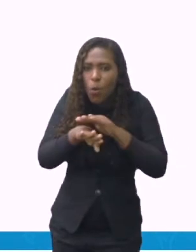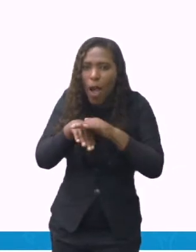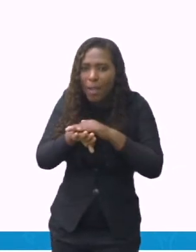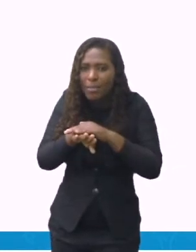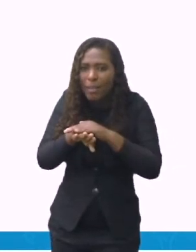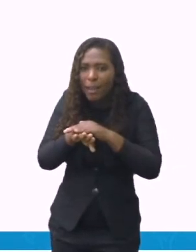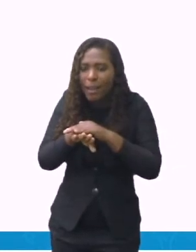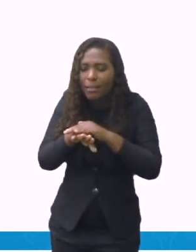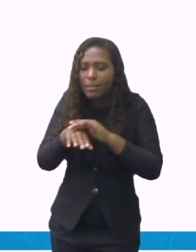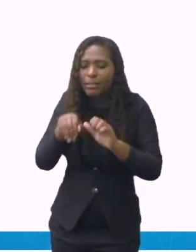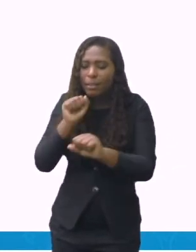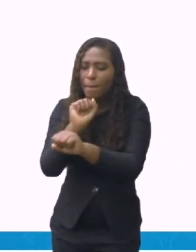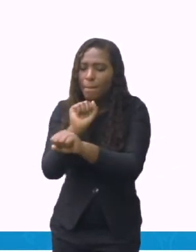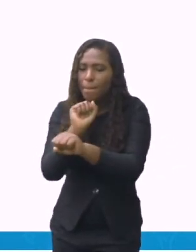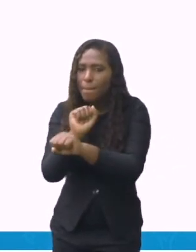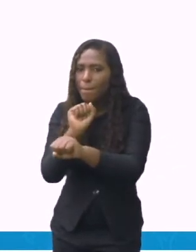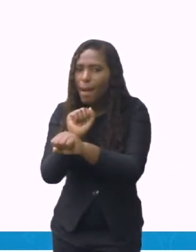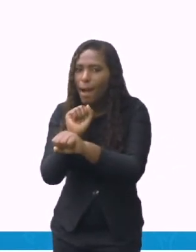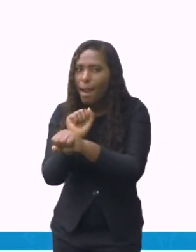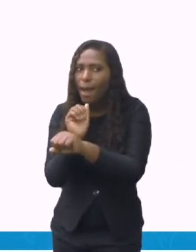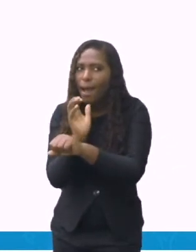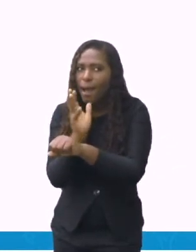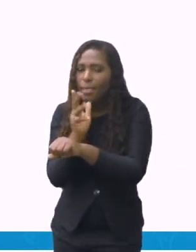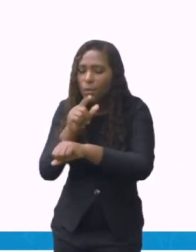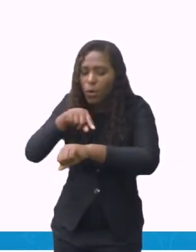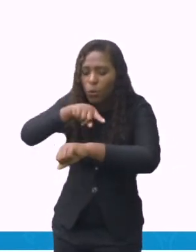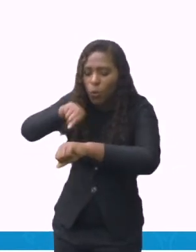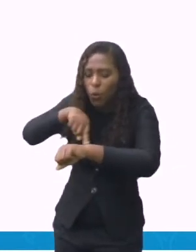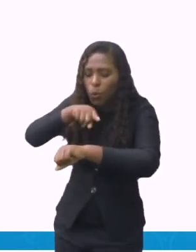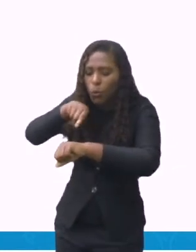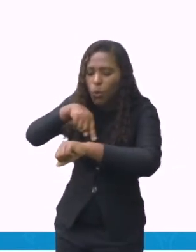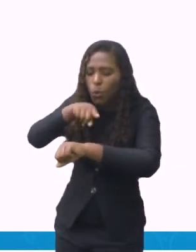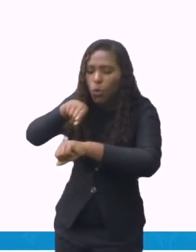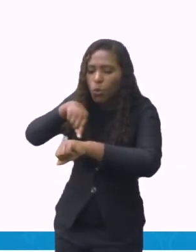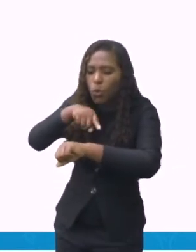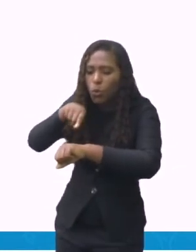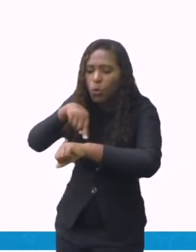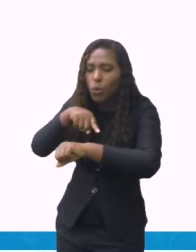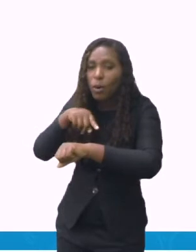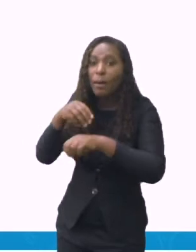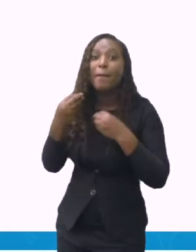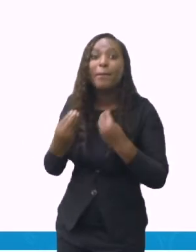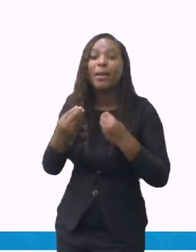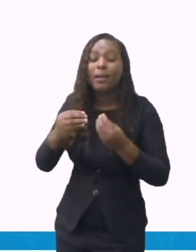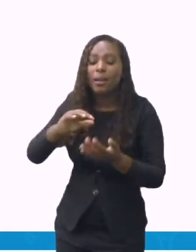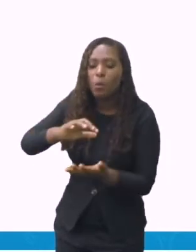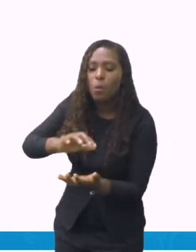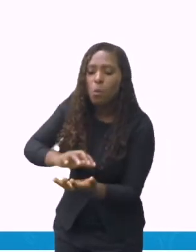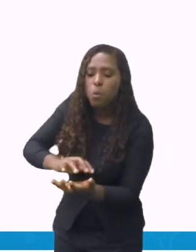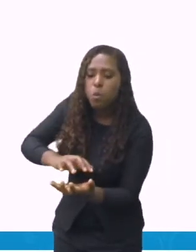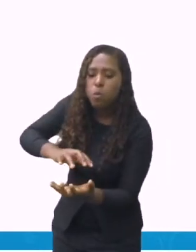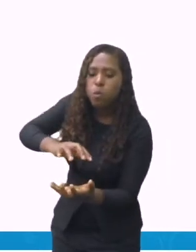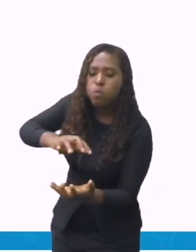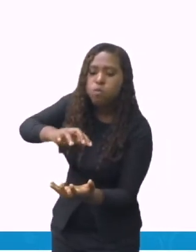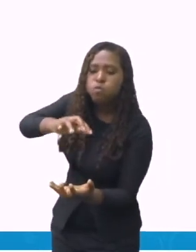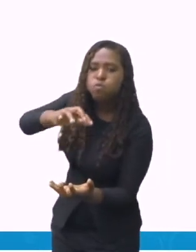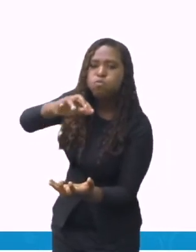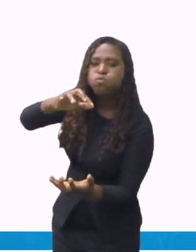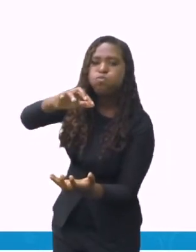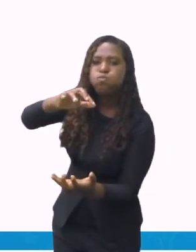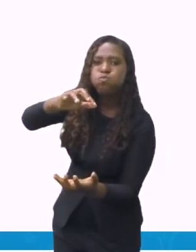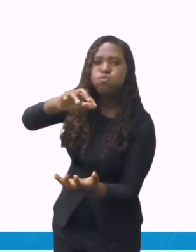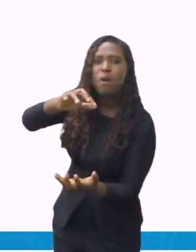Deixar ela parada por um determinado tempo. Então, se eu não seguir esse passo a passo, que foi dito pela